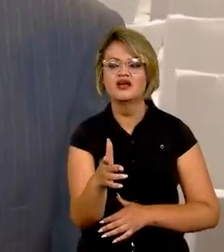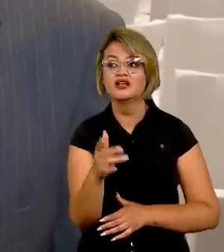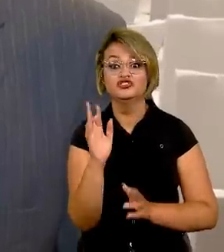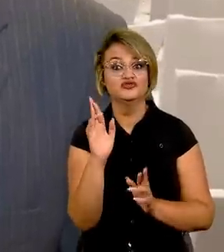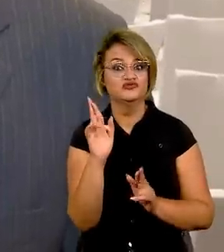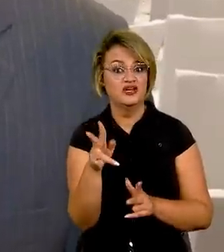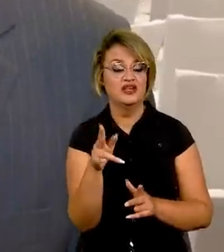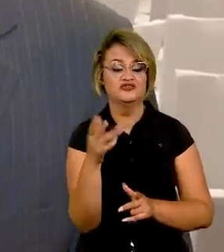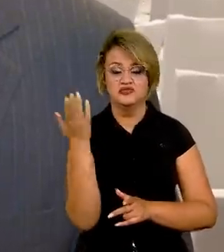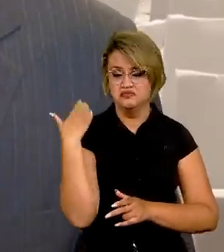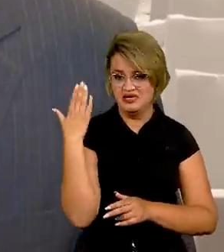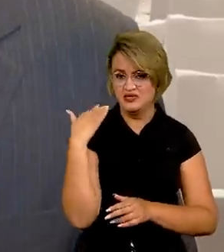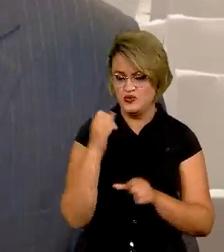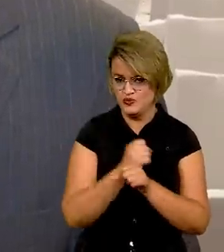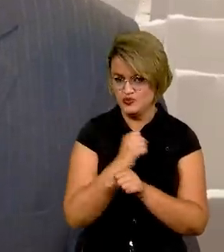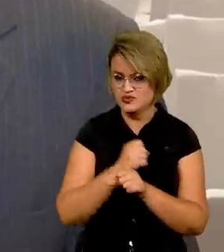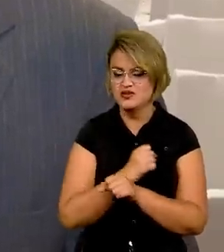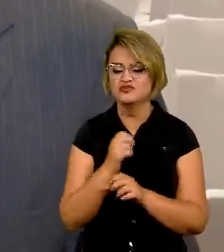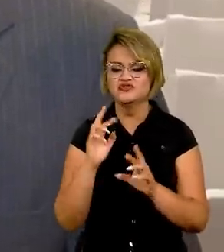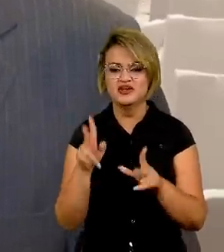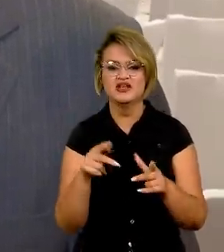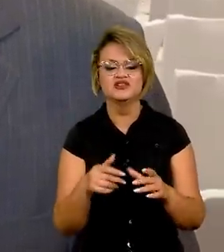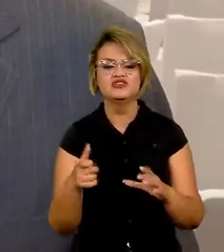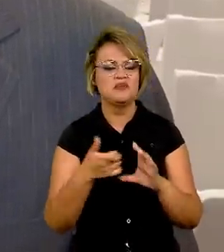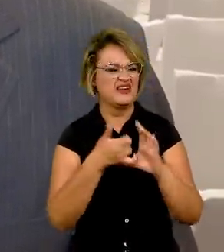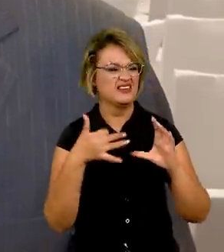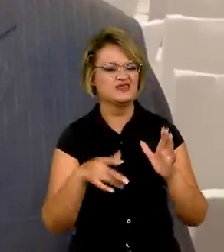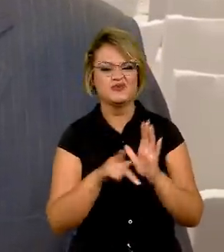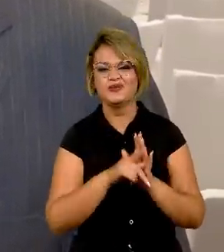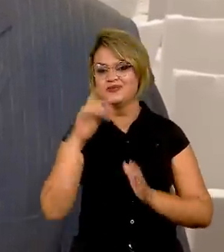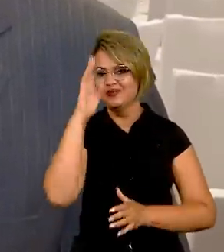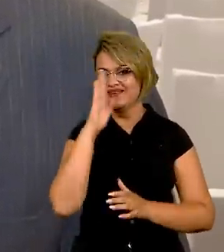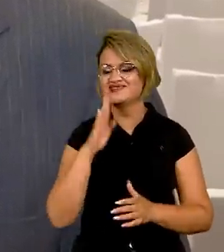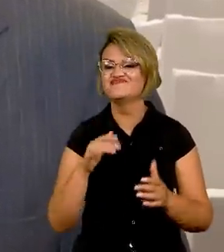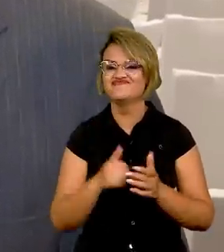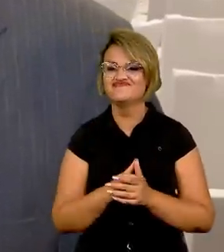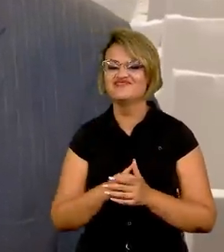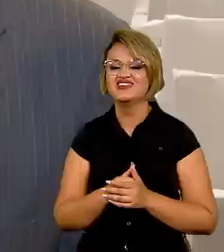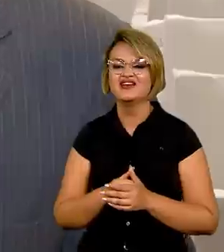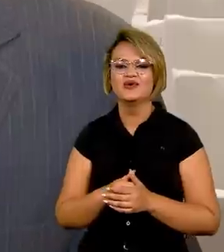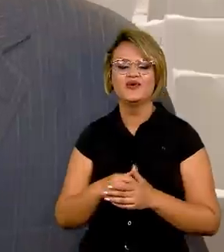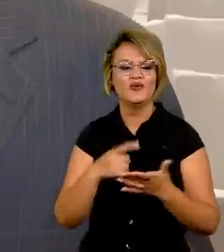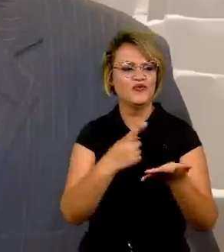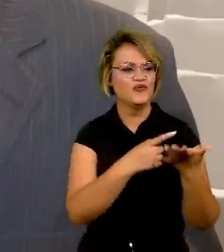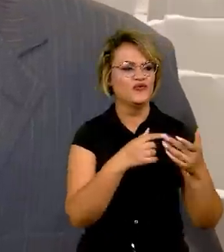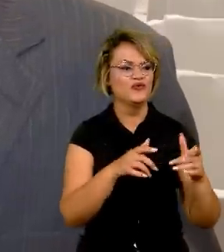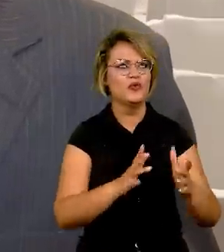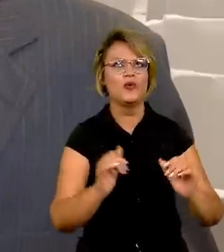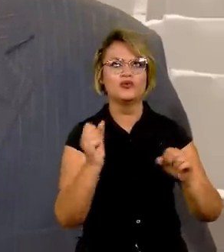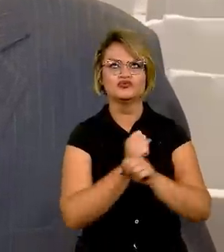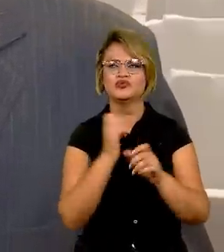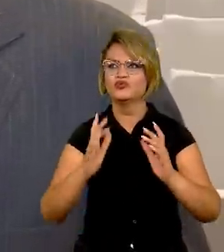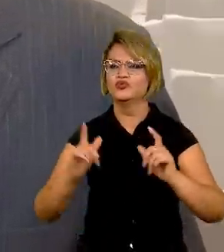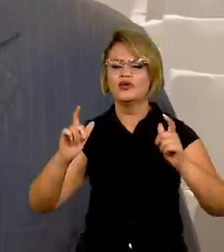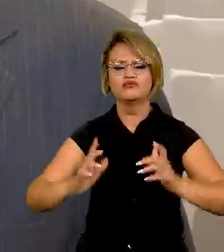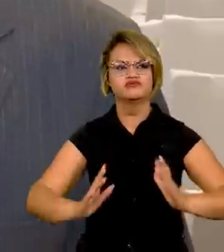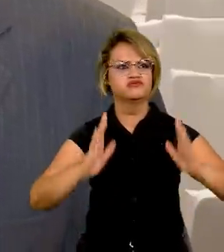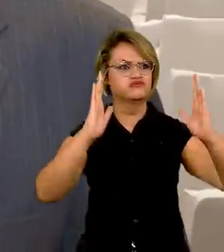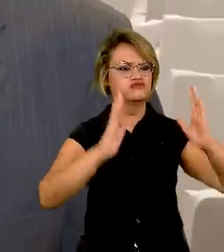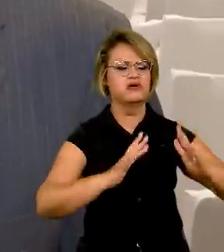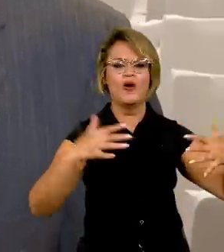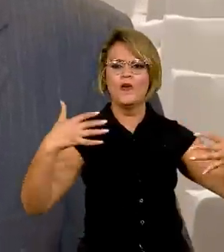diferente do que era o resto das construções, uma cara de Brasil, né? Com grandes condomínios, grandes prédios, né? Uma